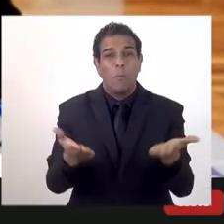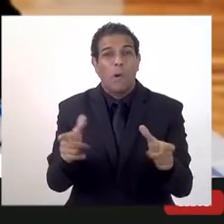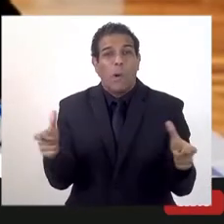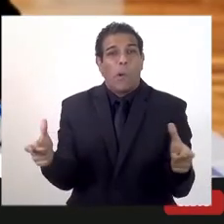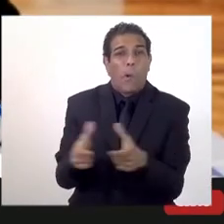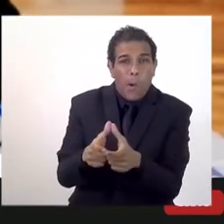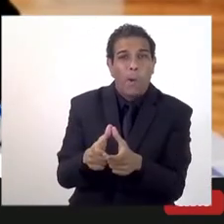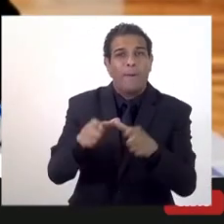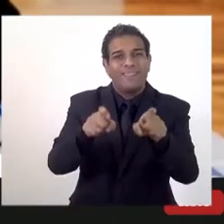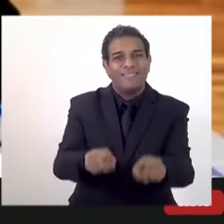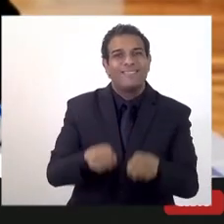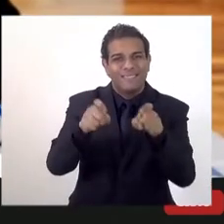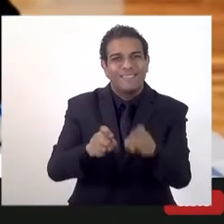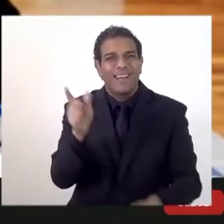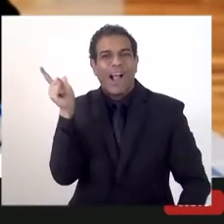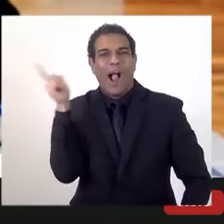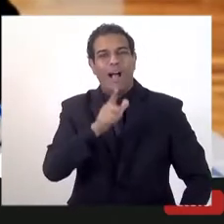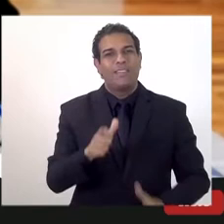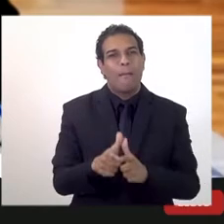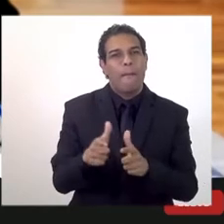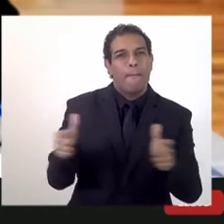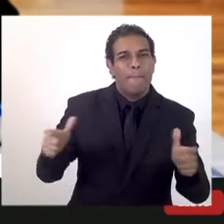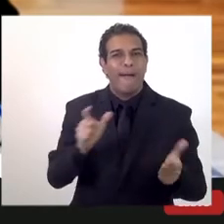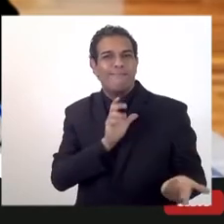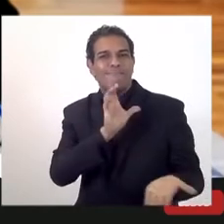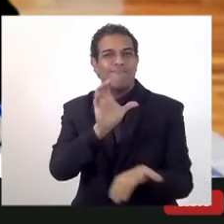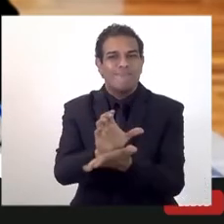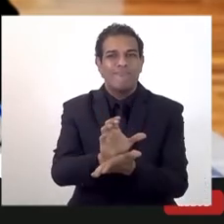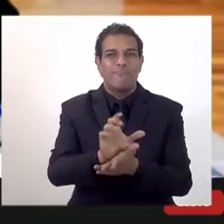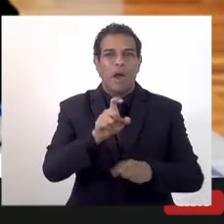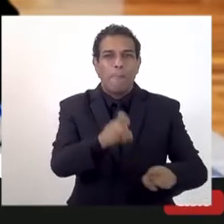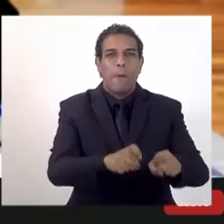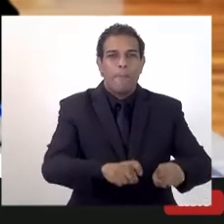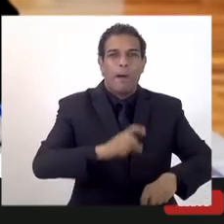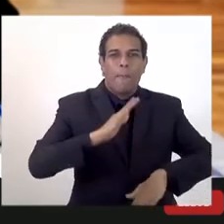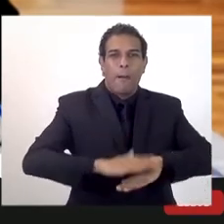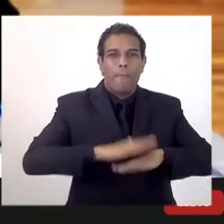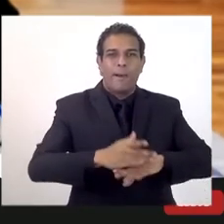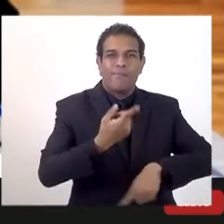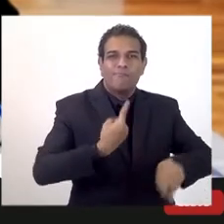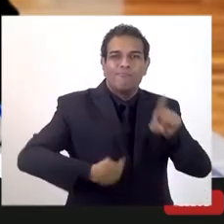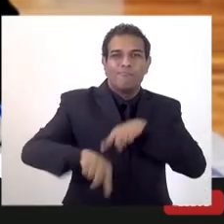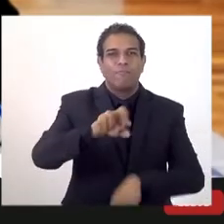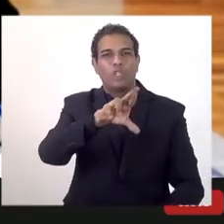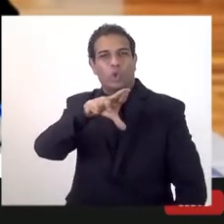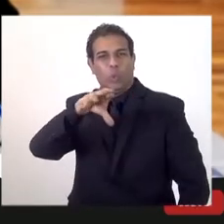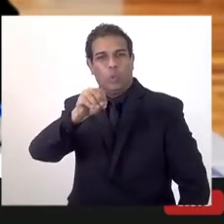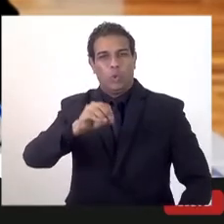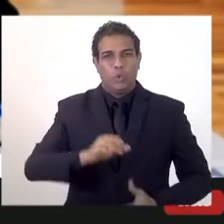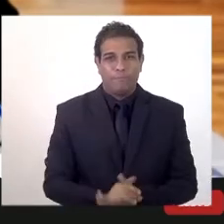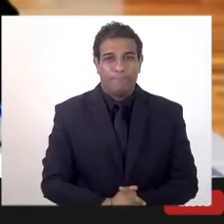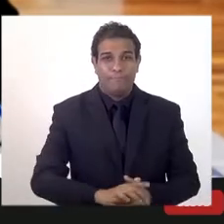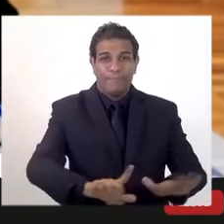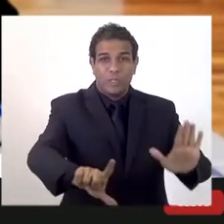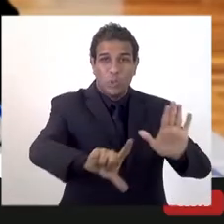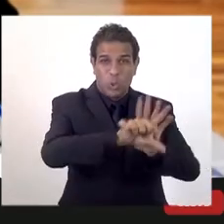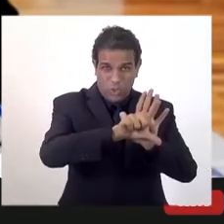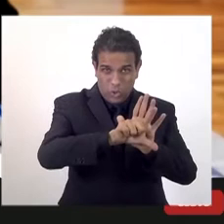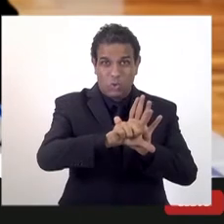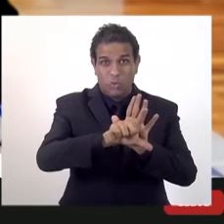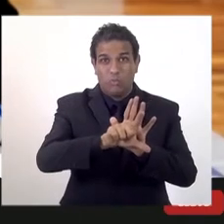que isso vai desonerar mais de 30 mil produtores do Estado do Rio de Janeiro. A lei do Rio Log,